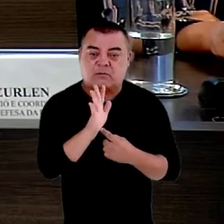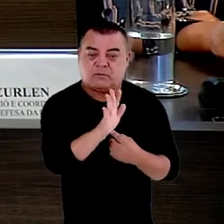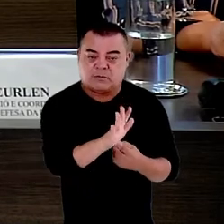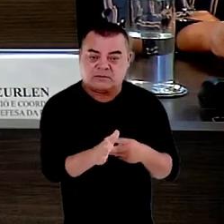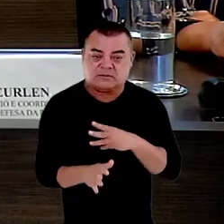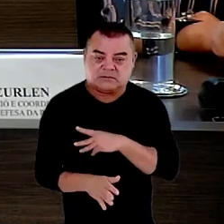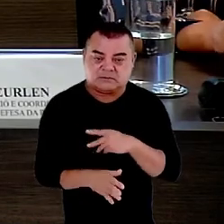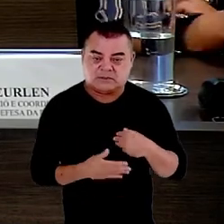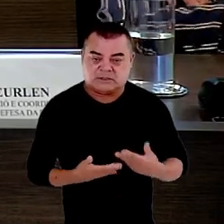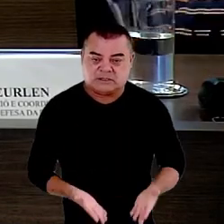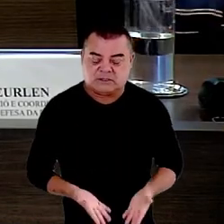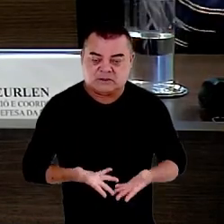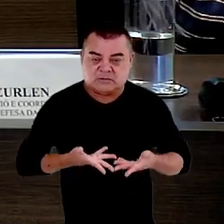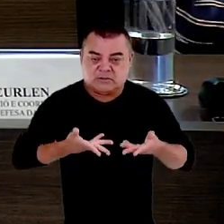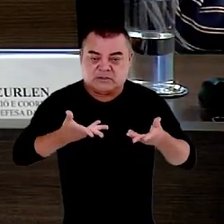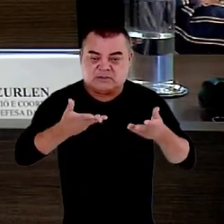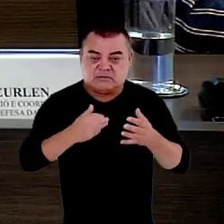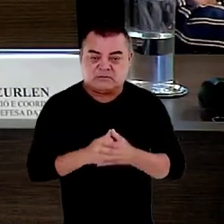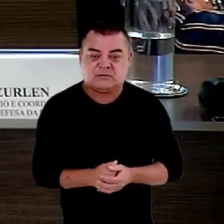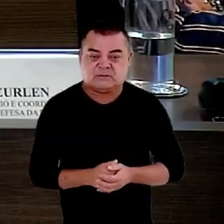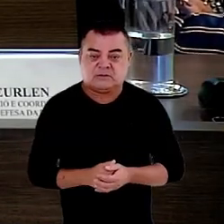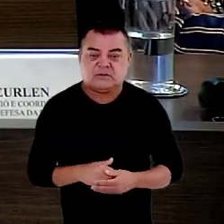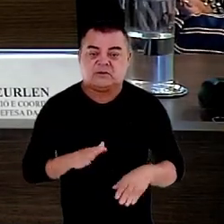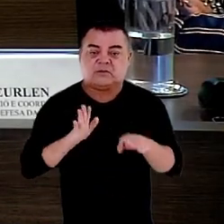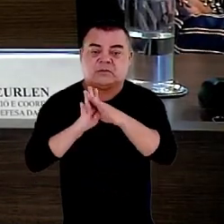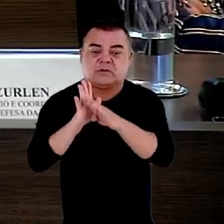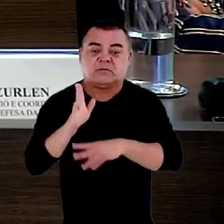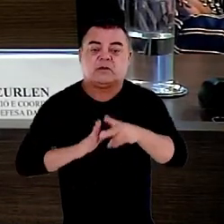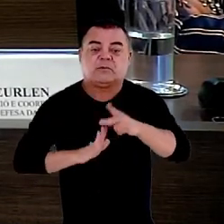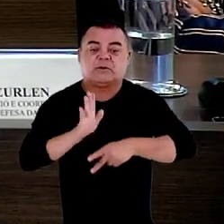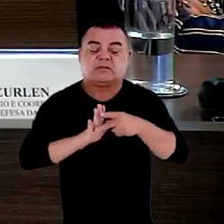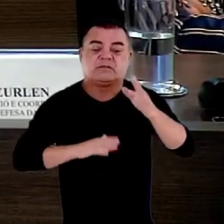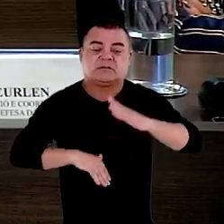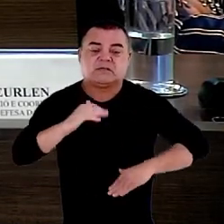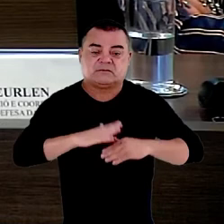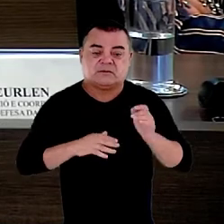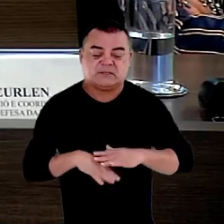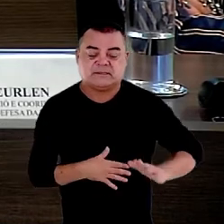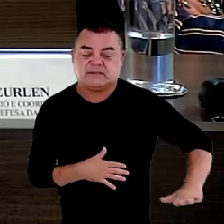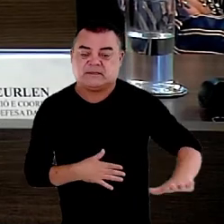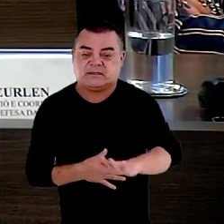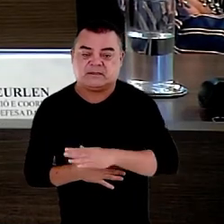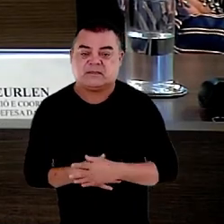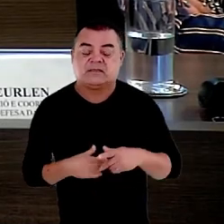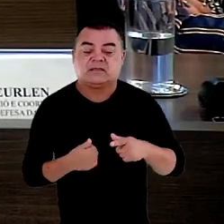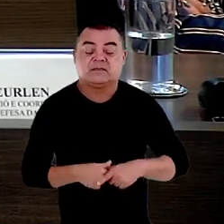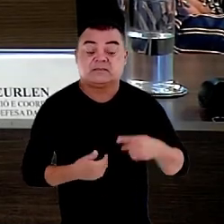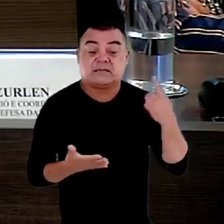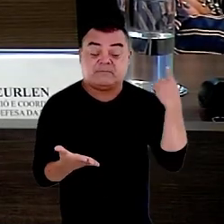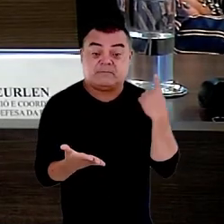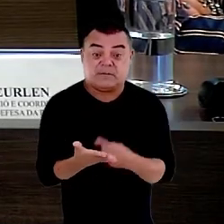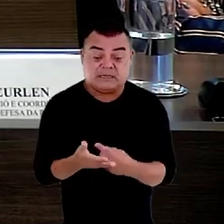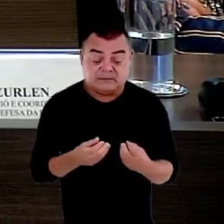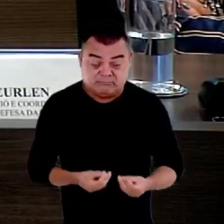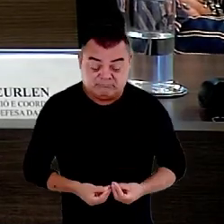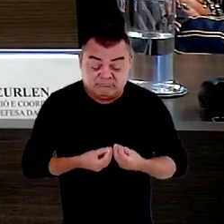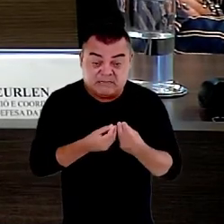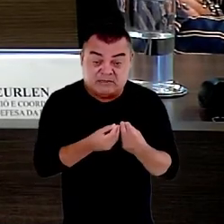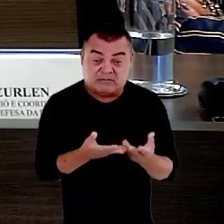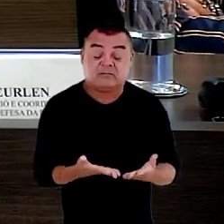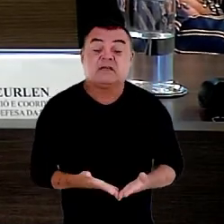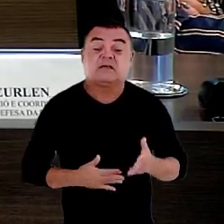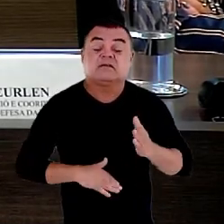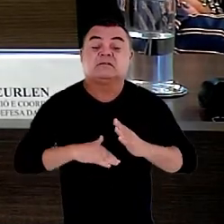estimulando programas projetos e ações nessa área está afirmando dando incentivo a